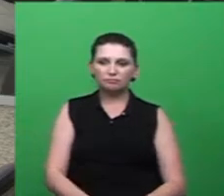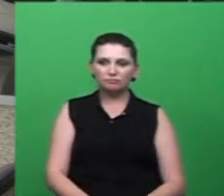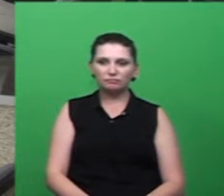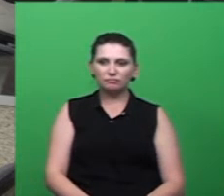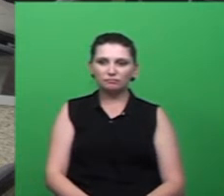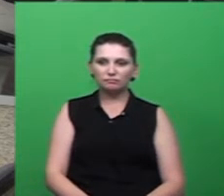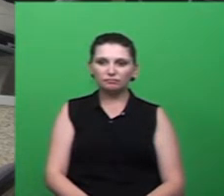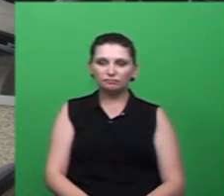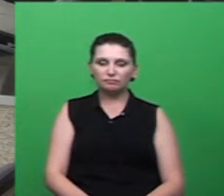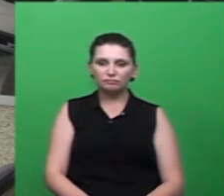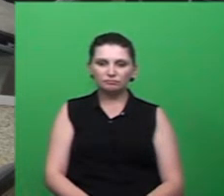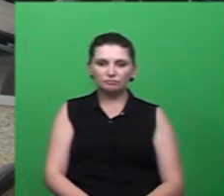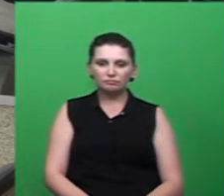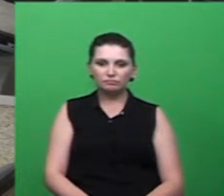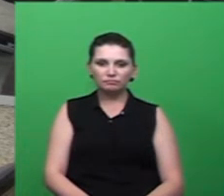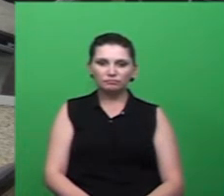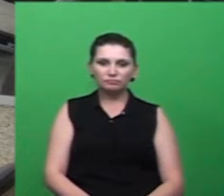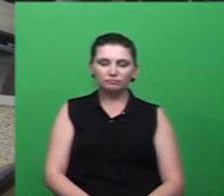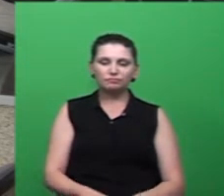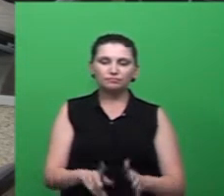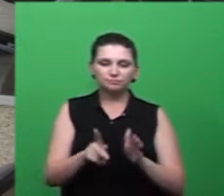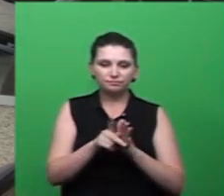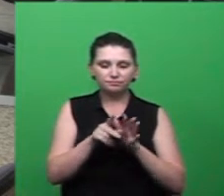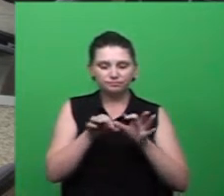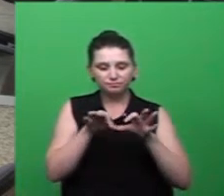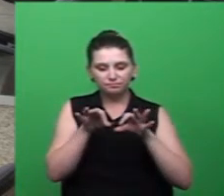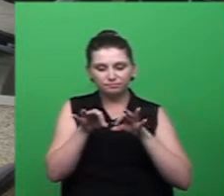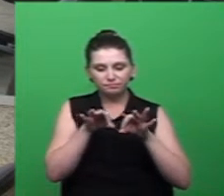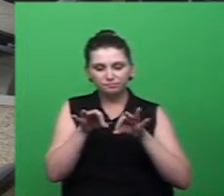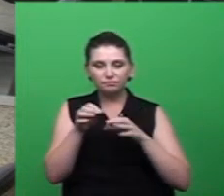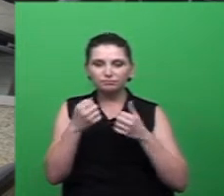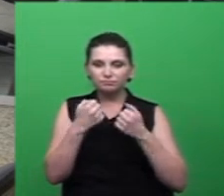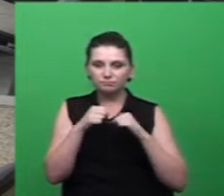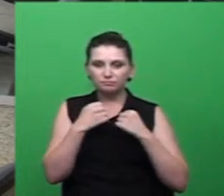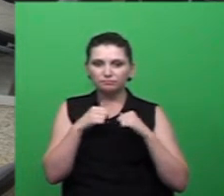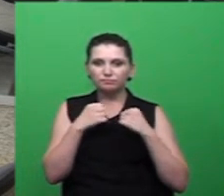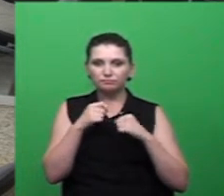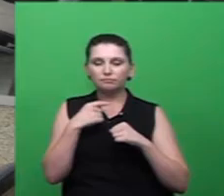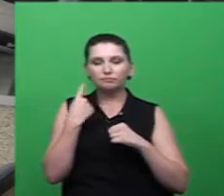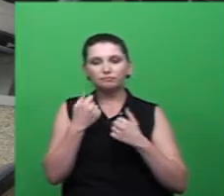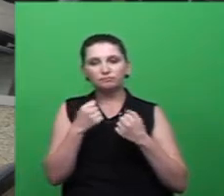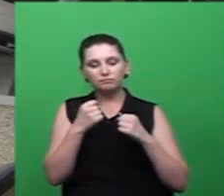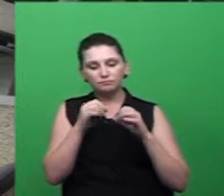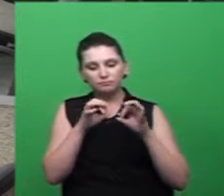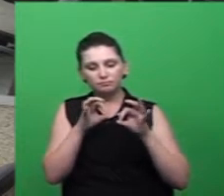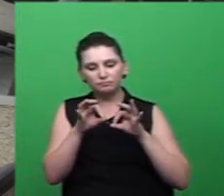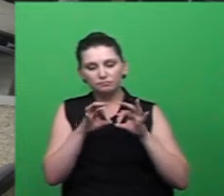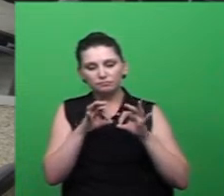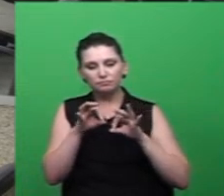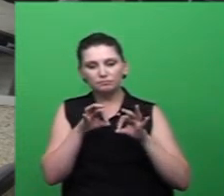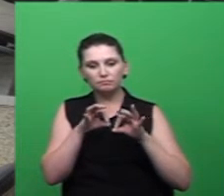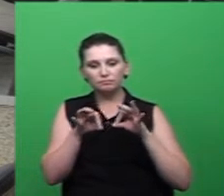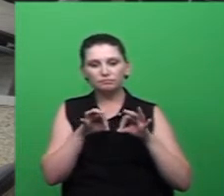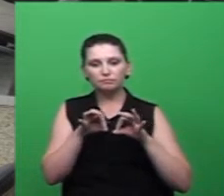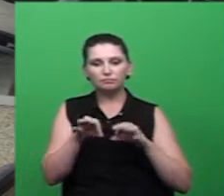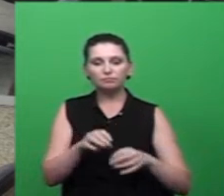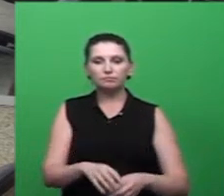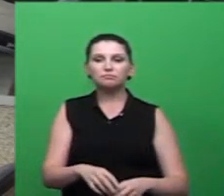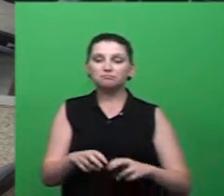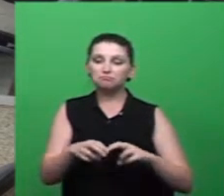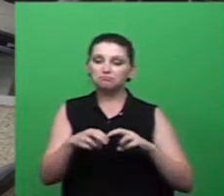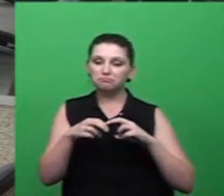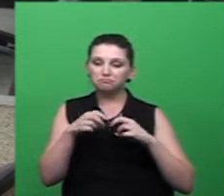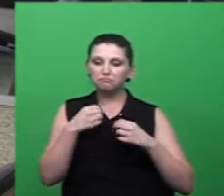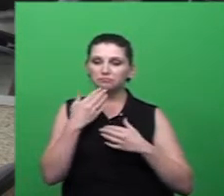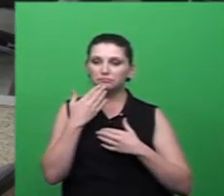na cobertura, forro. Bom, tem que fazer uma recuperação em todo o colégio. Então, por isso, estou presto